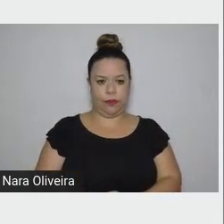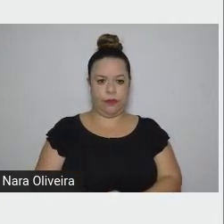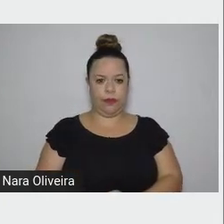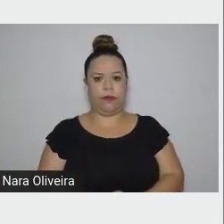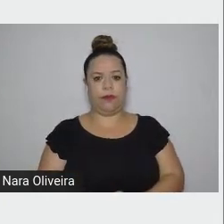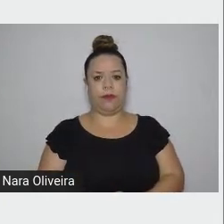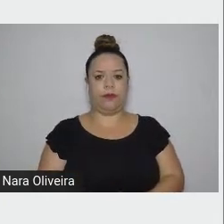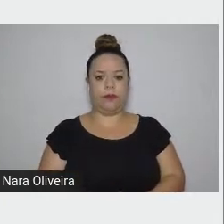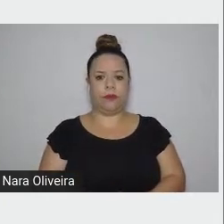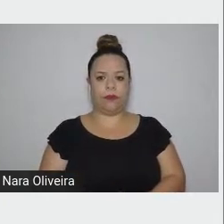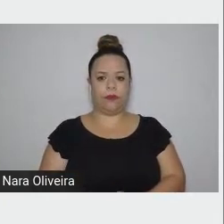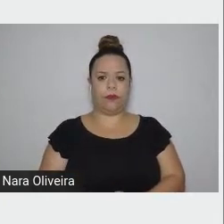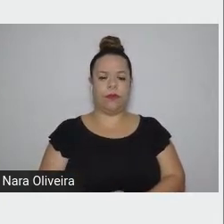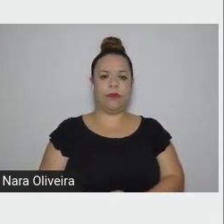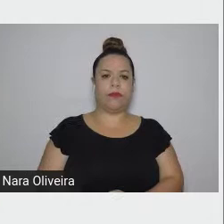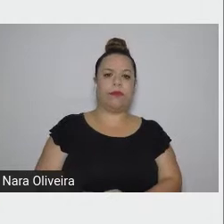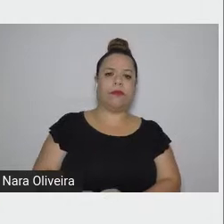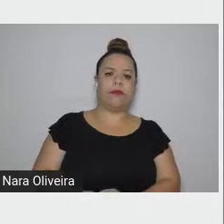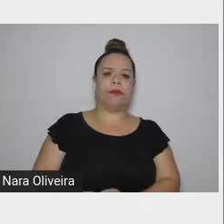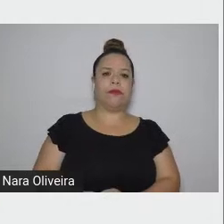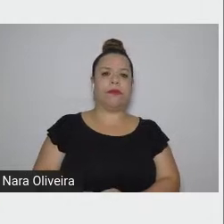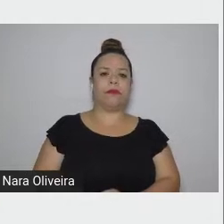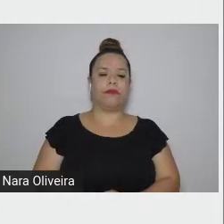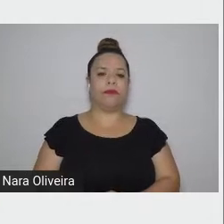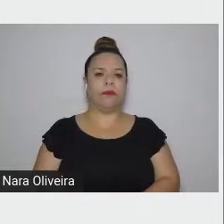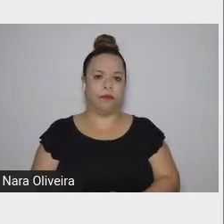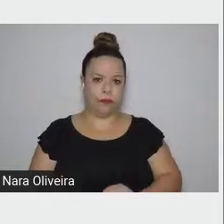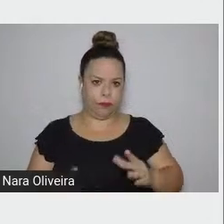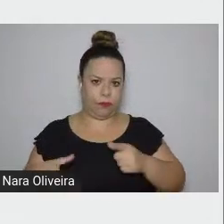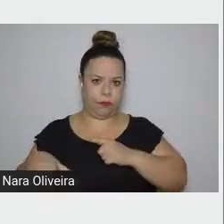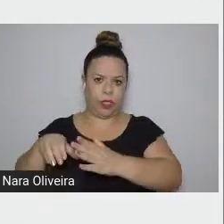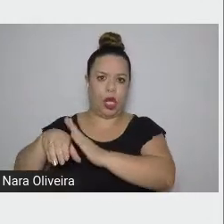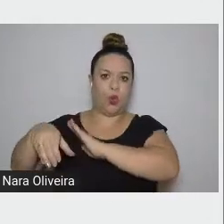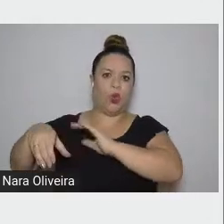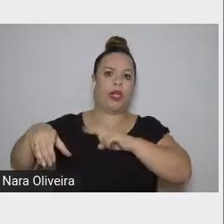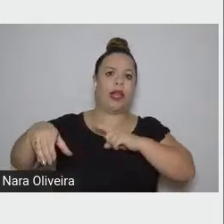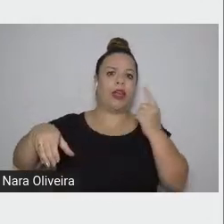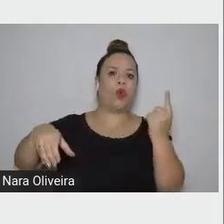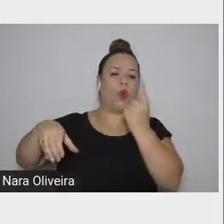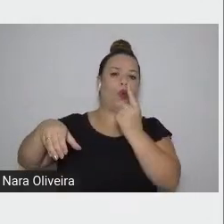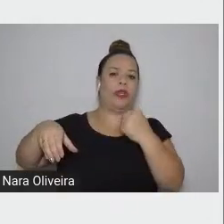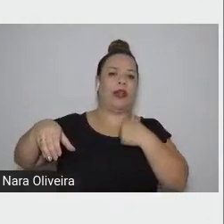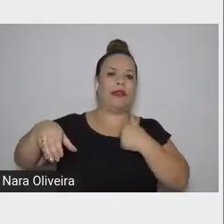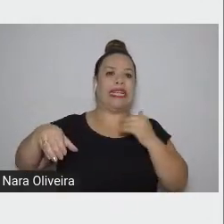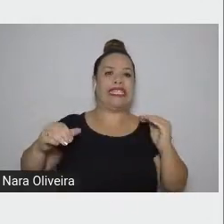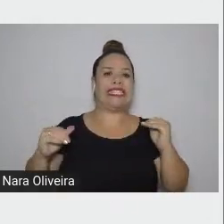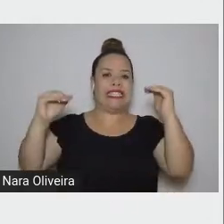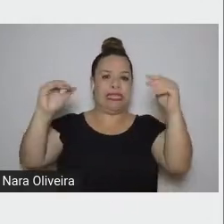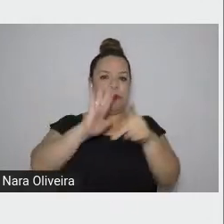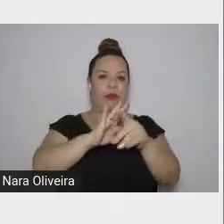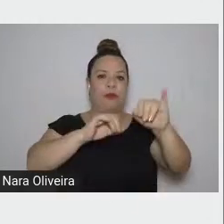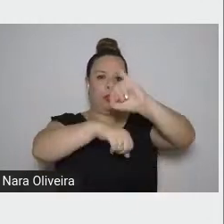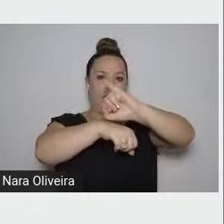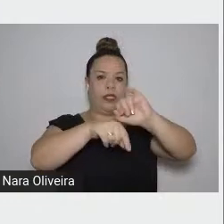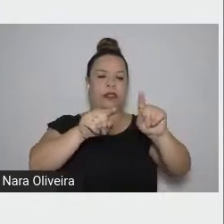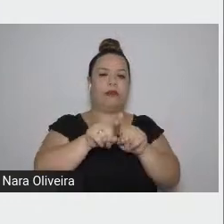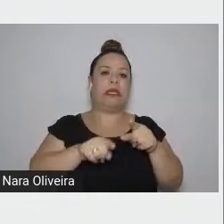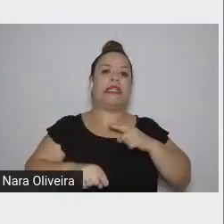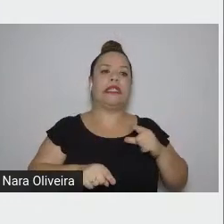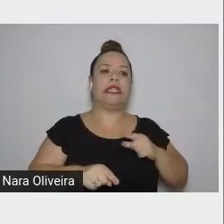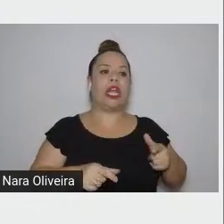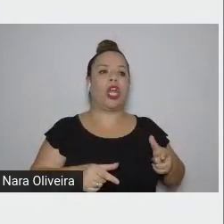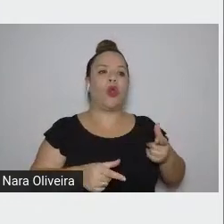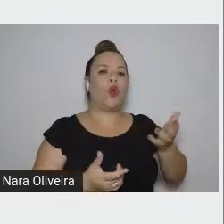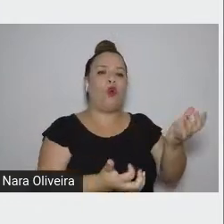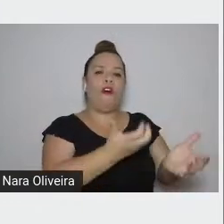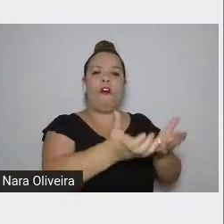A gruta encontrada no subsolo do centro, o forno do Olaria, que também é